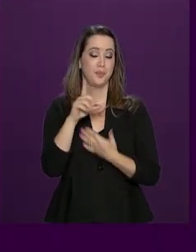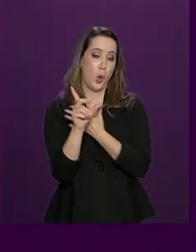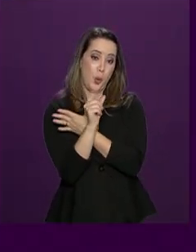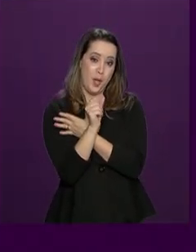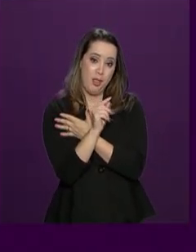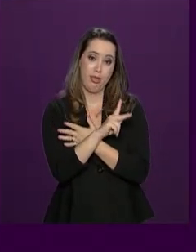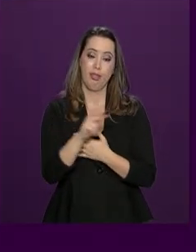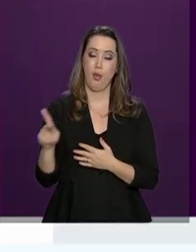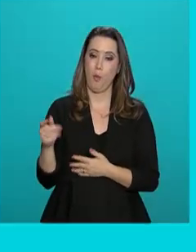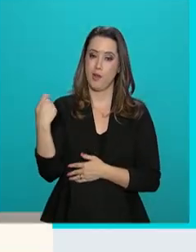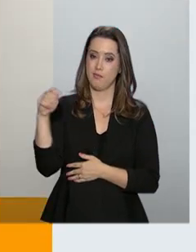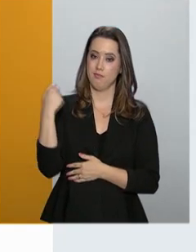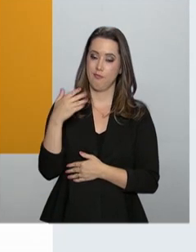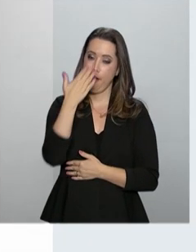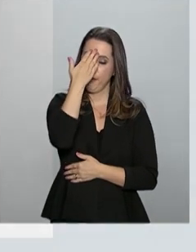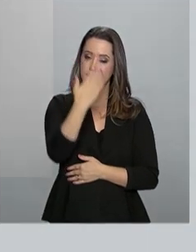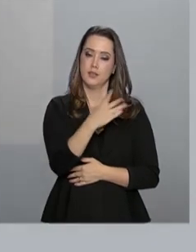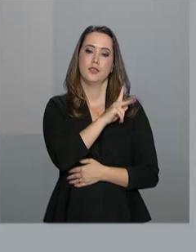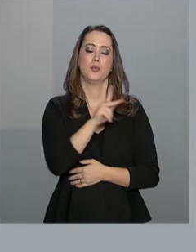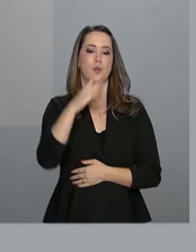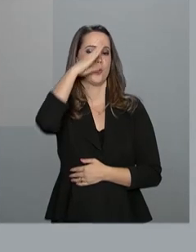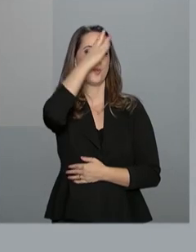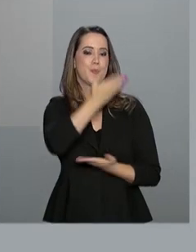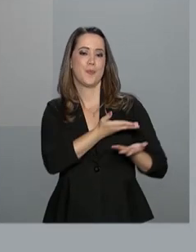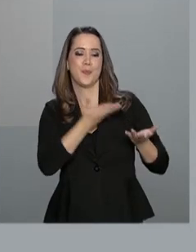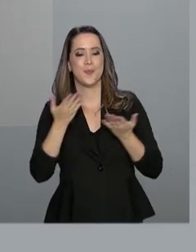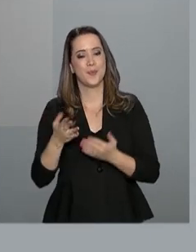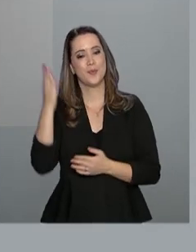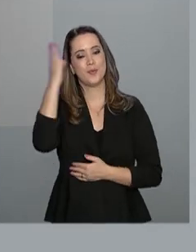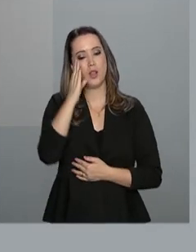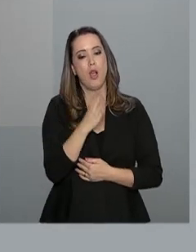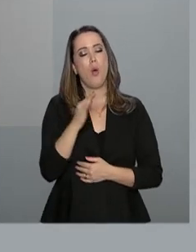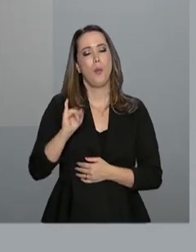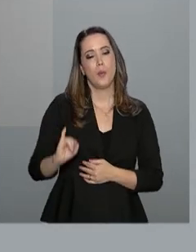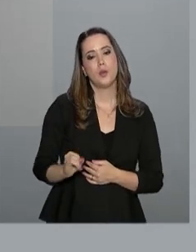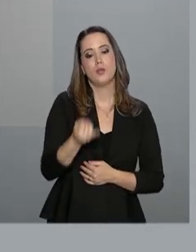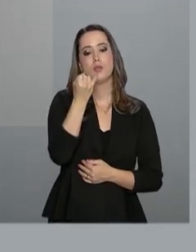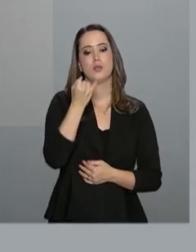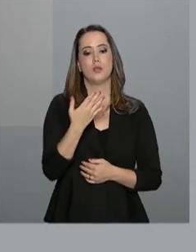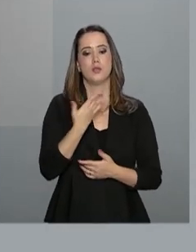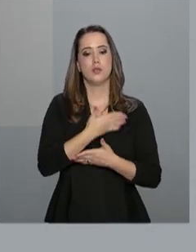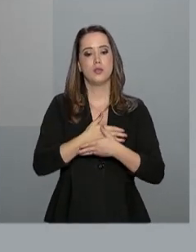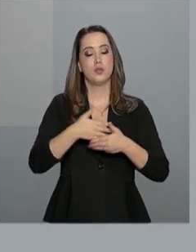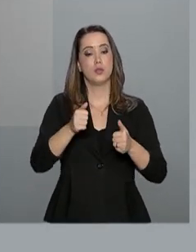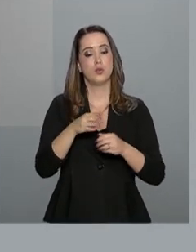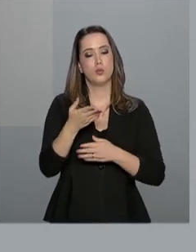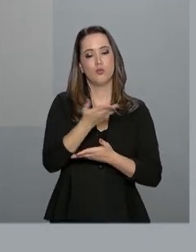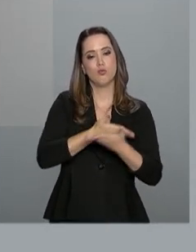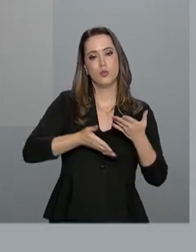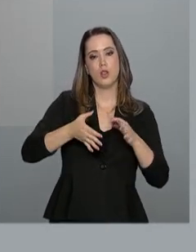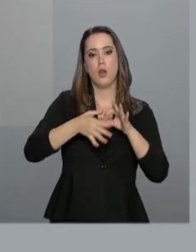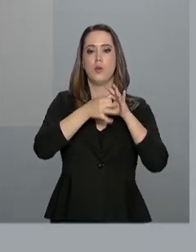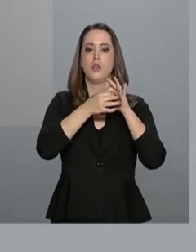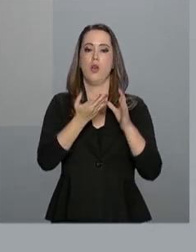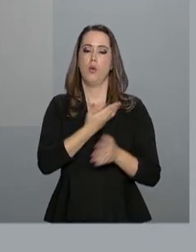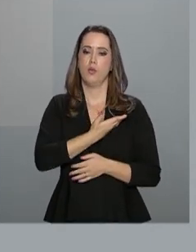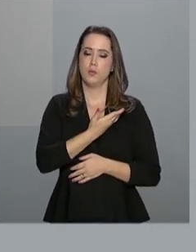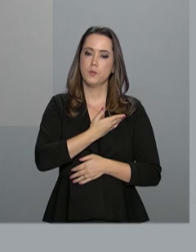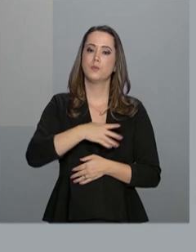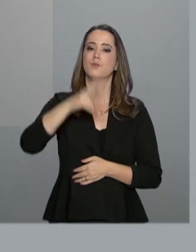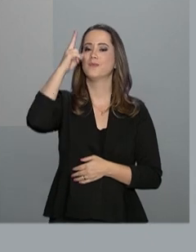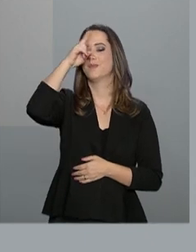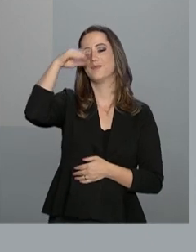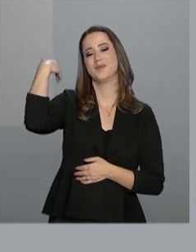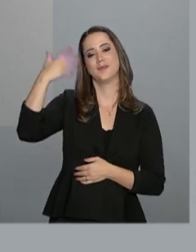agradecendo Jair Bolsonaro por recebê-lo no Brasil e por dar a oportunidade de reforçar a amizade histórica entre os dois